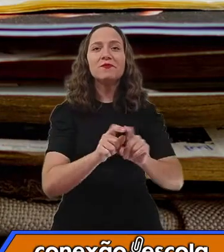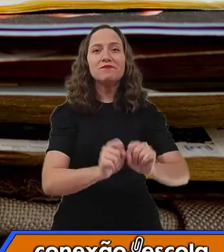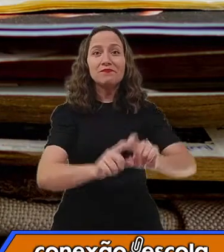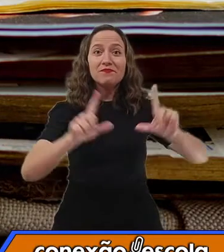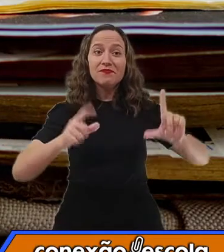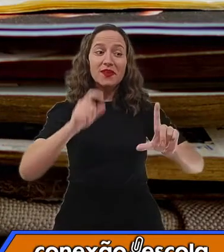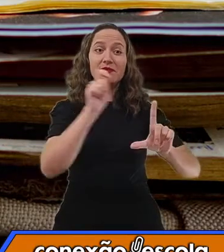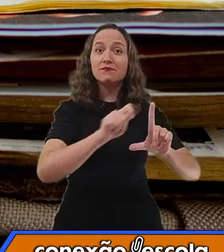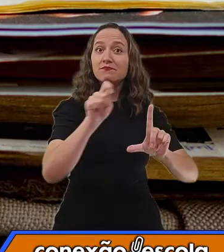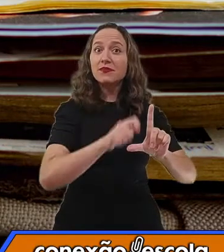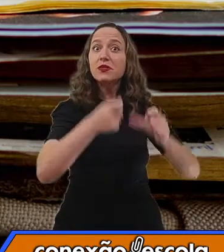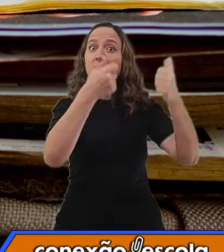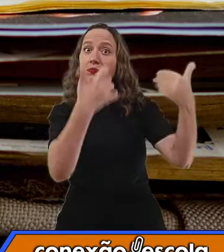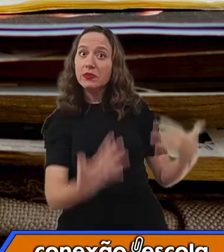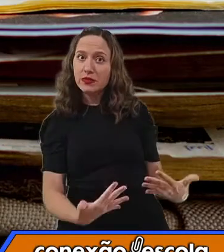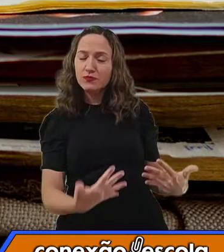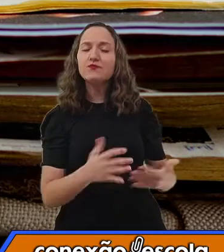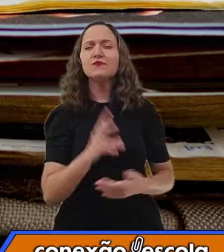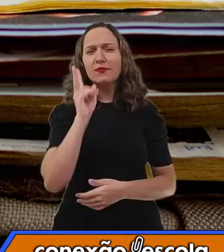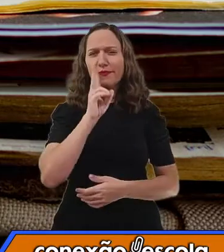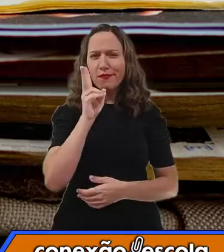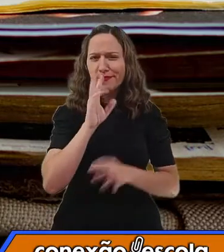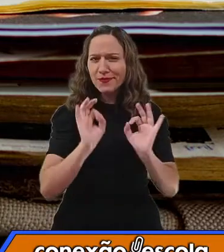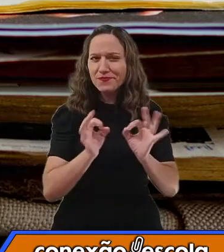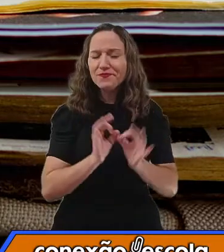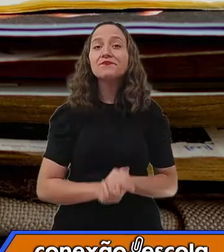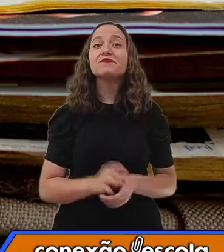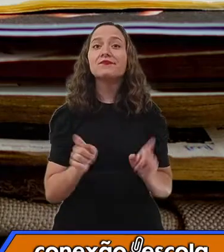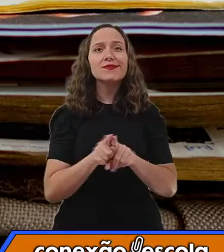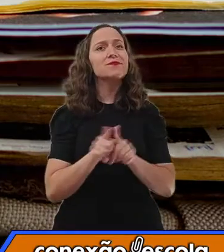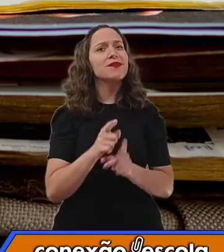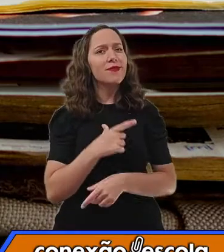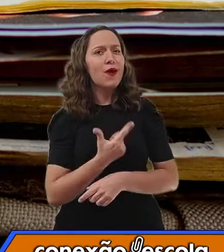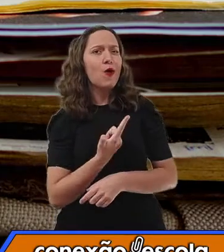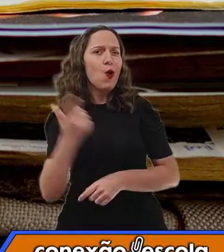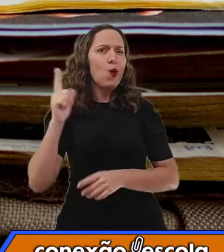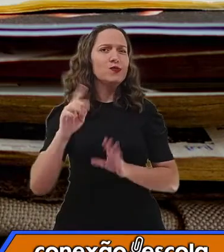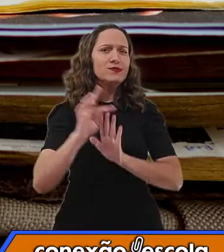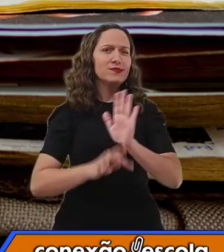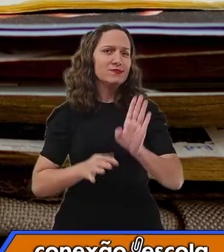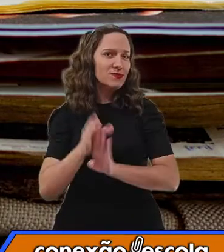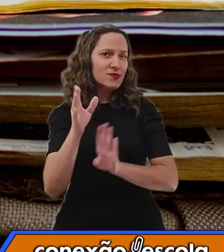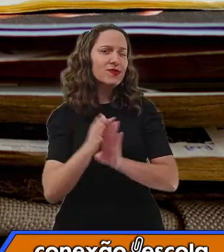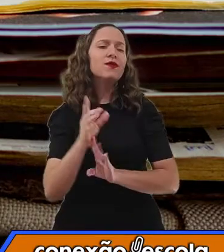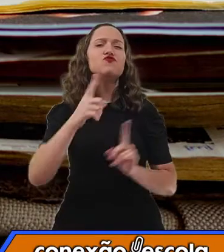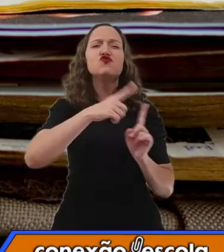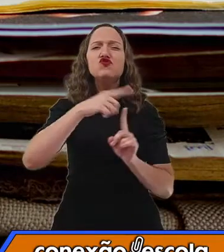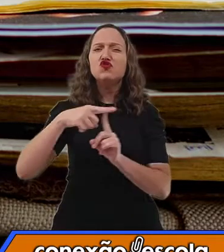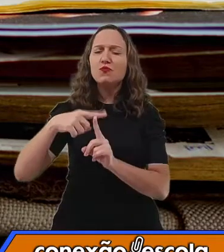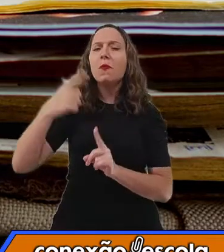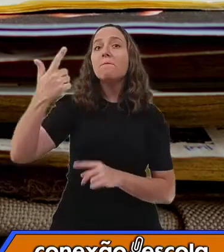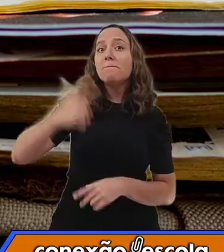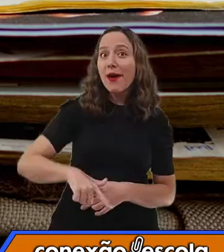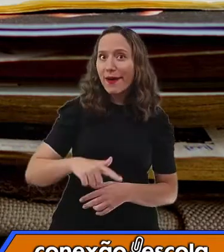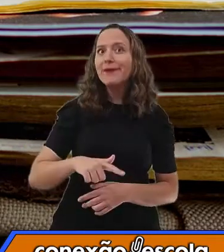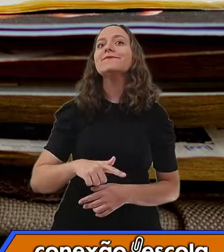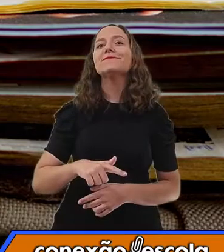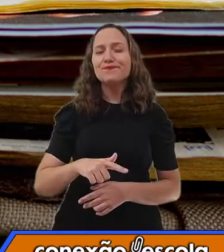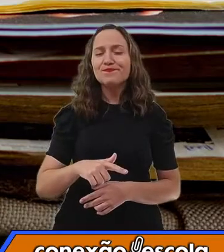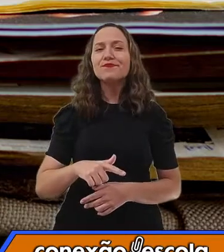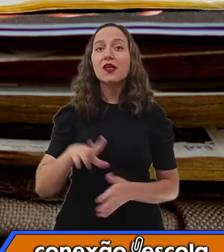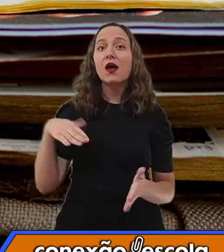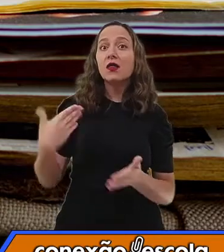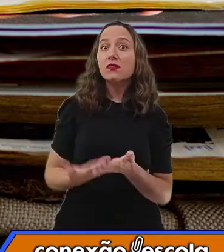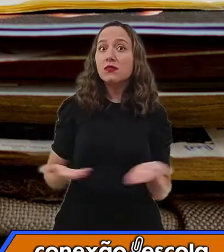Lembram? Mas vocês sabiam que existe outros tipos de textos instrucionais? Isso mesmo, até